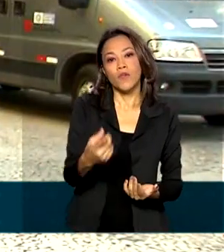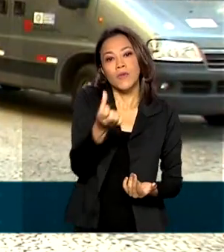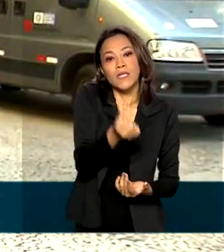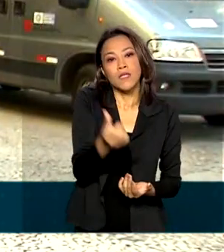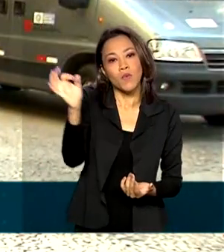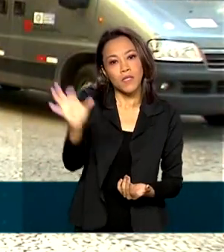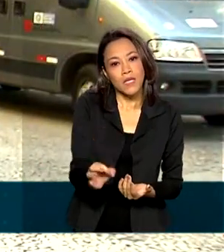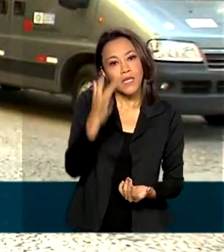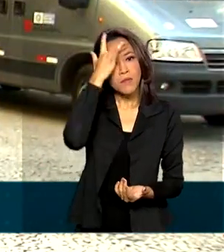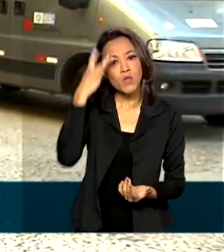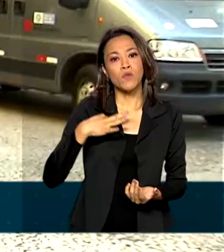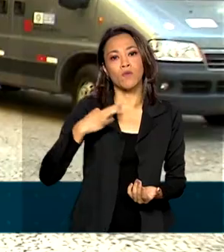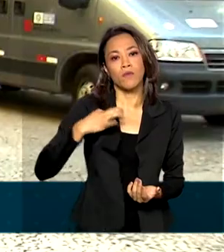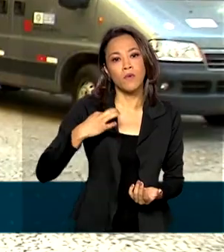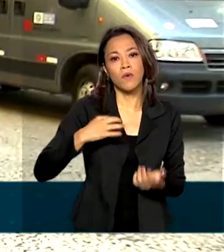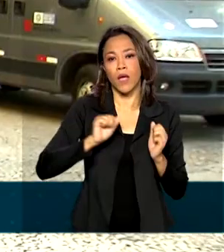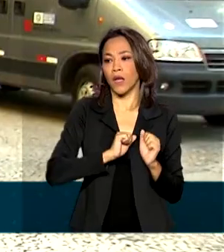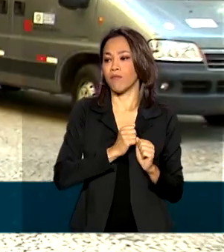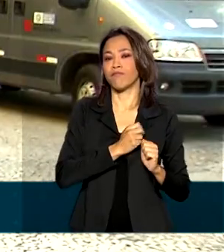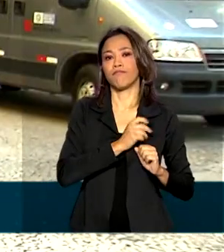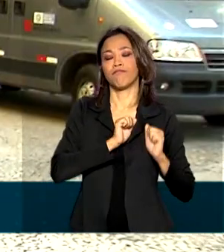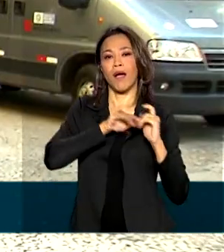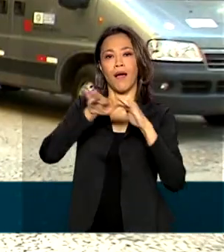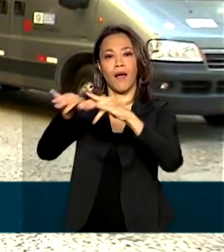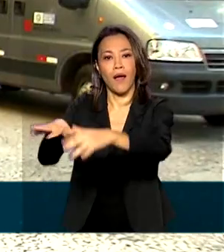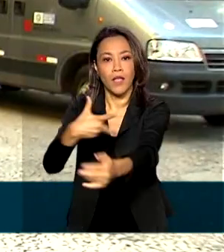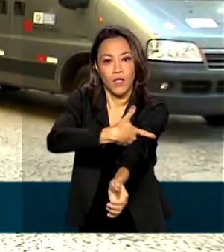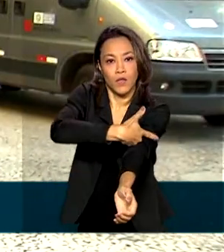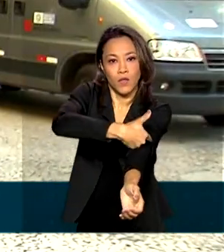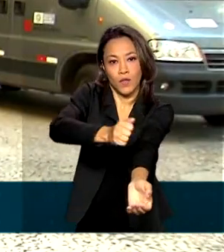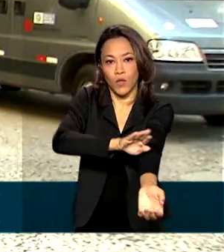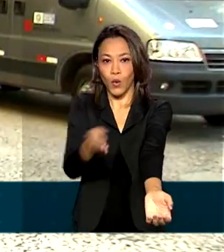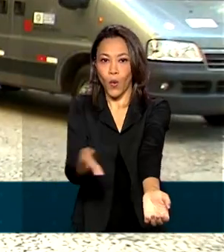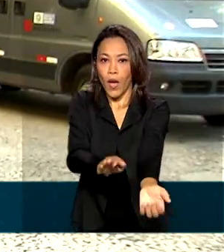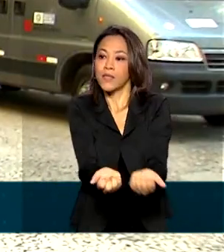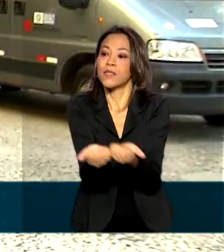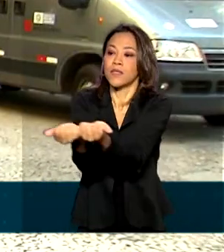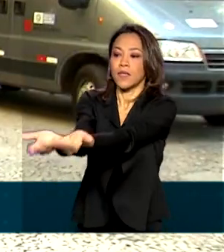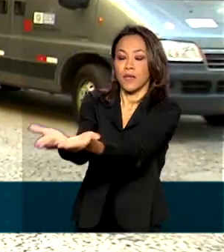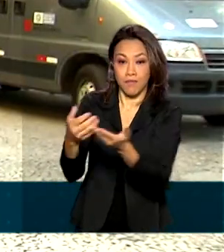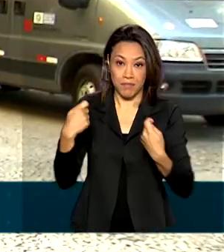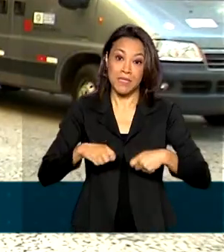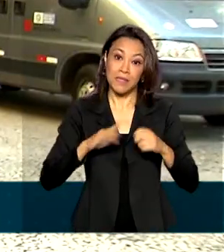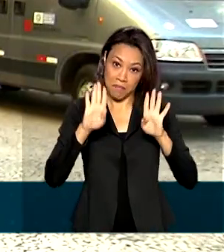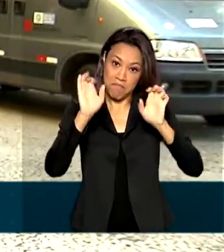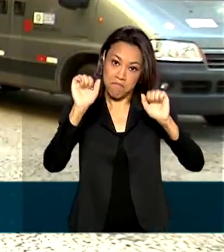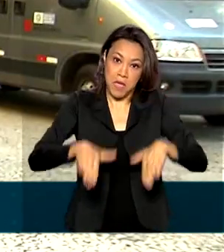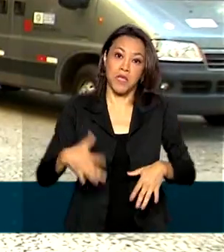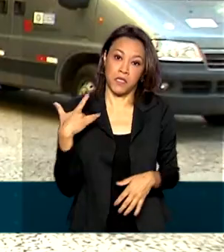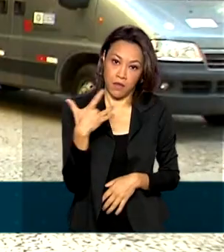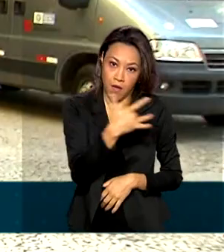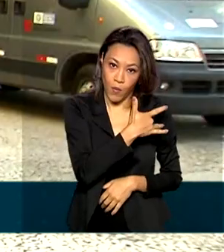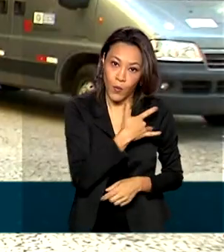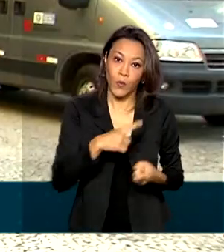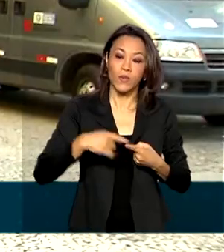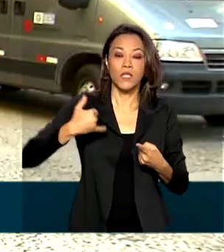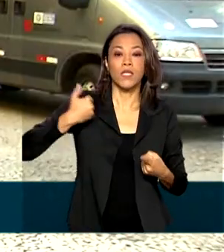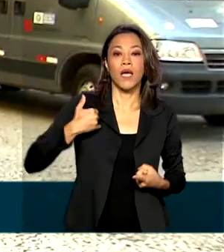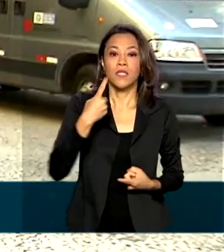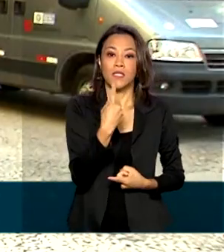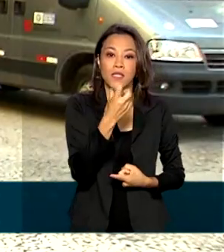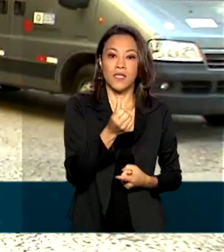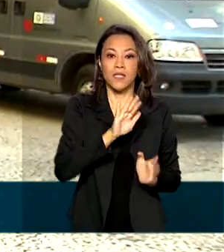doam sangue voluntariamente. Quem quiser fazer parte deste time precisa ter boas condições de saúde, ter entre 16 e